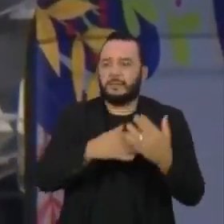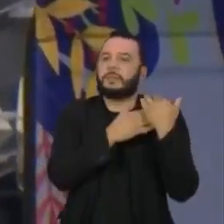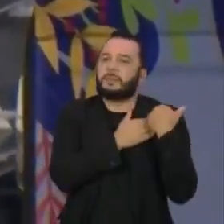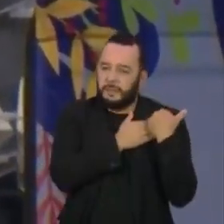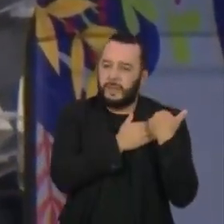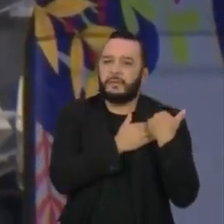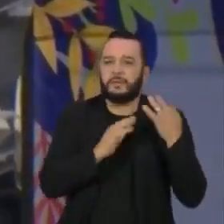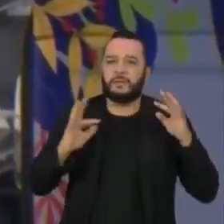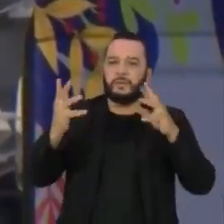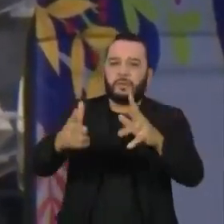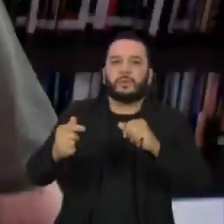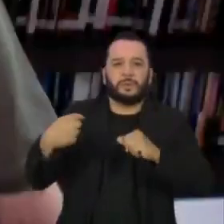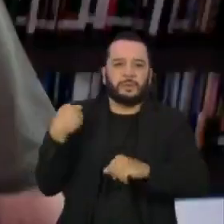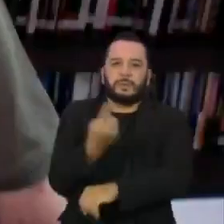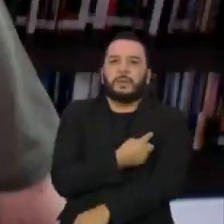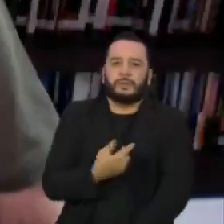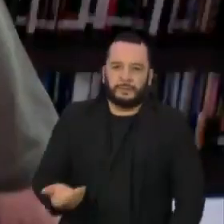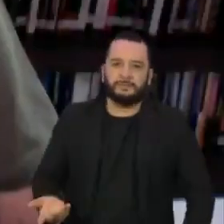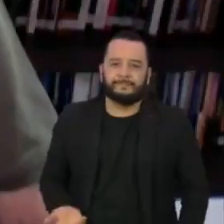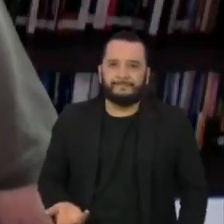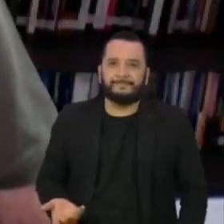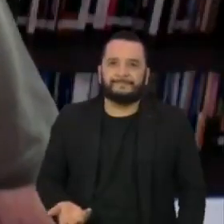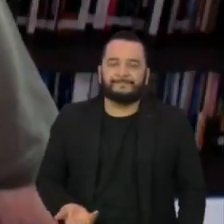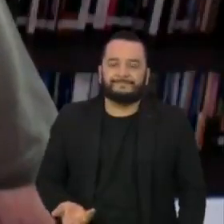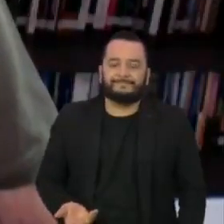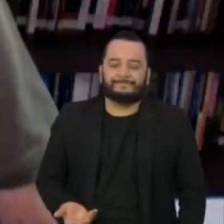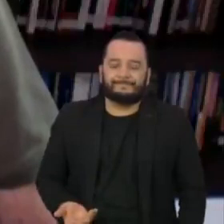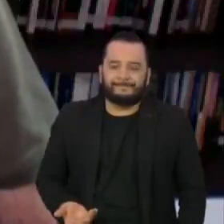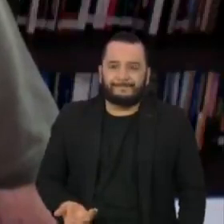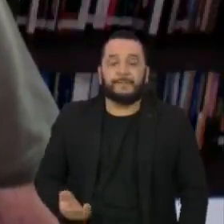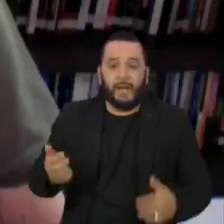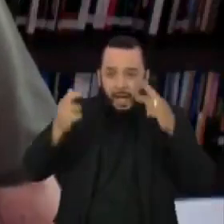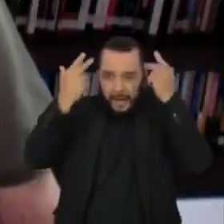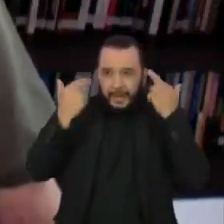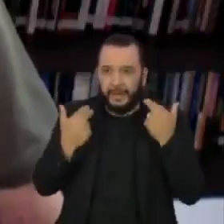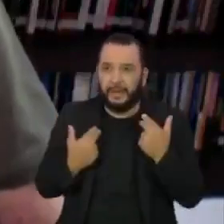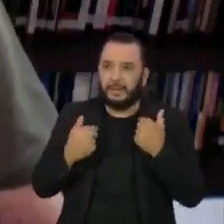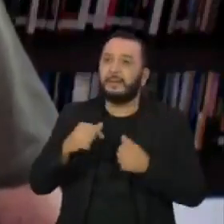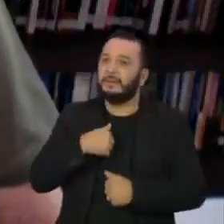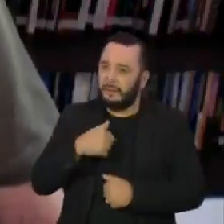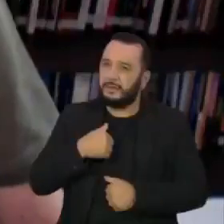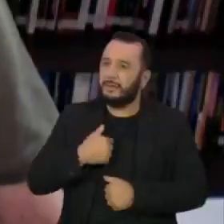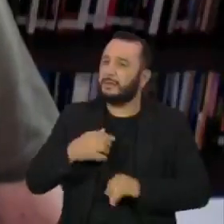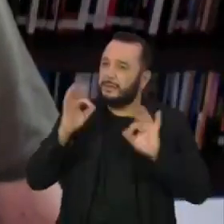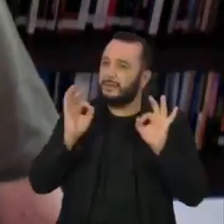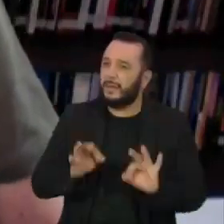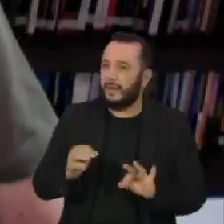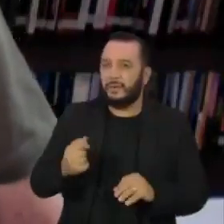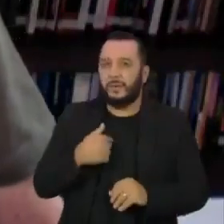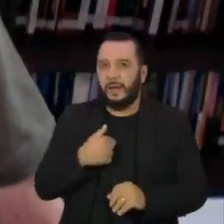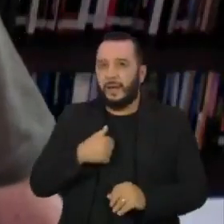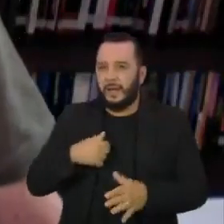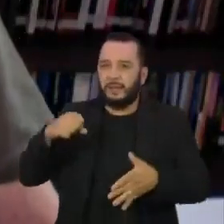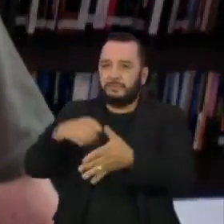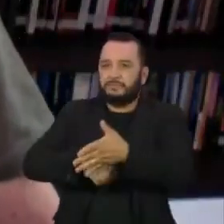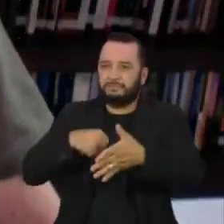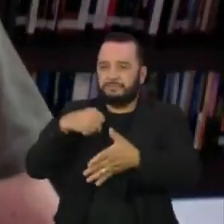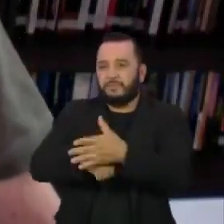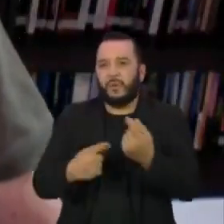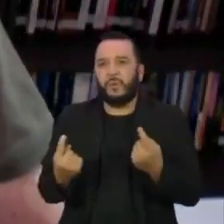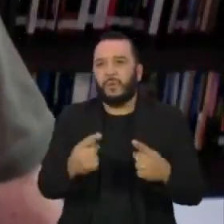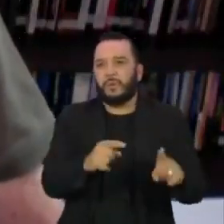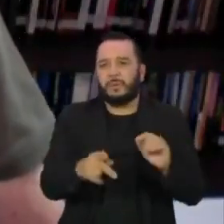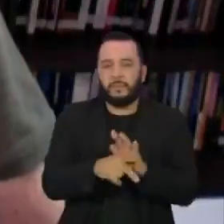casa de todos nós. A Greta tem muita razão quando ela diz que o discurso da classe política e